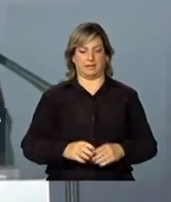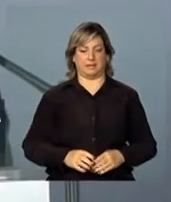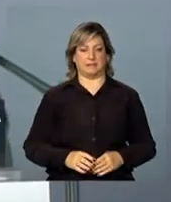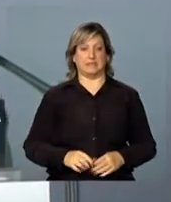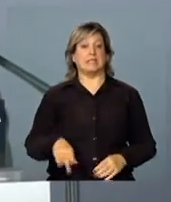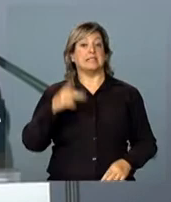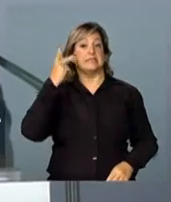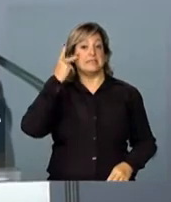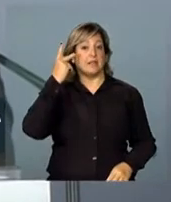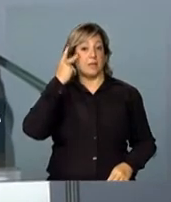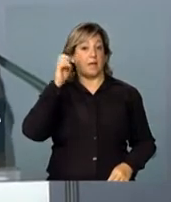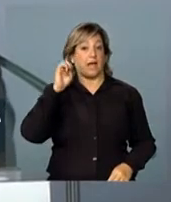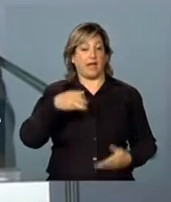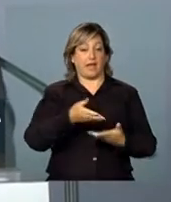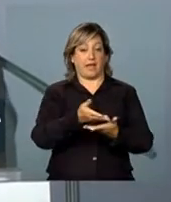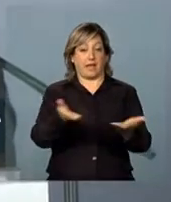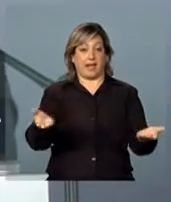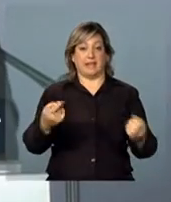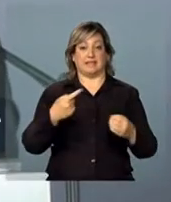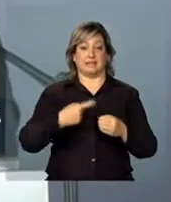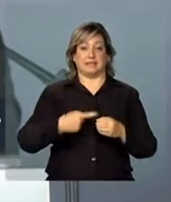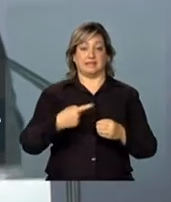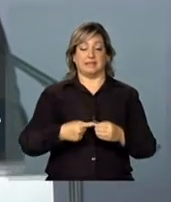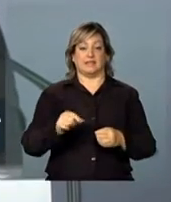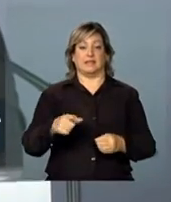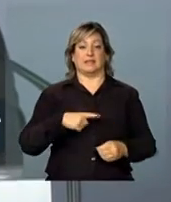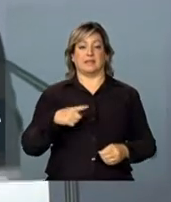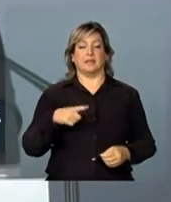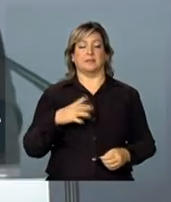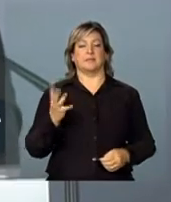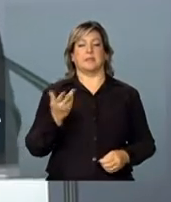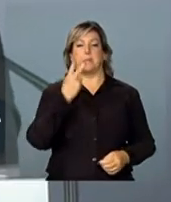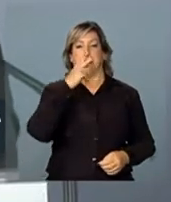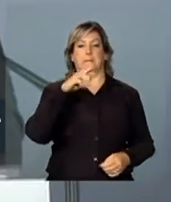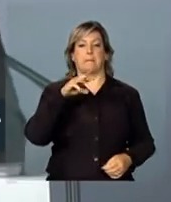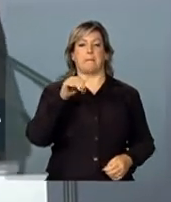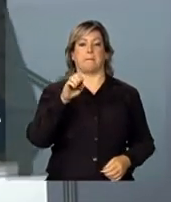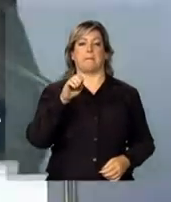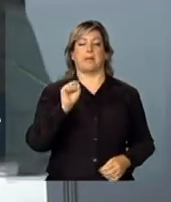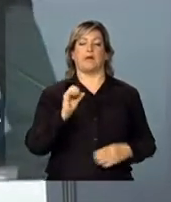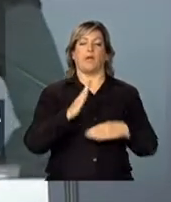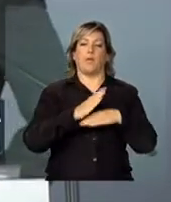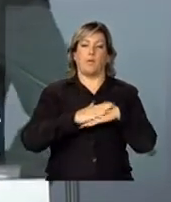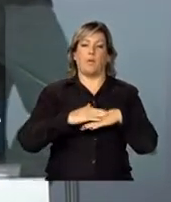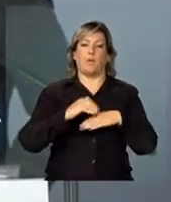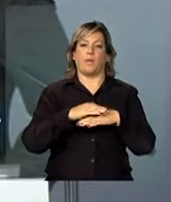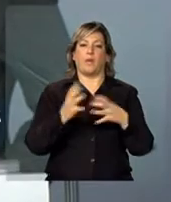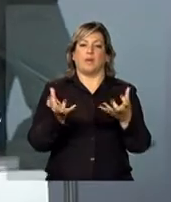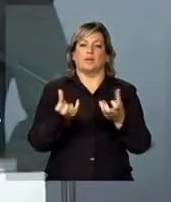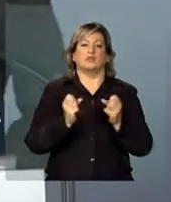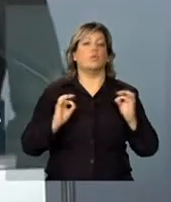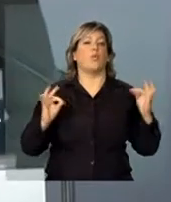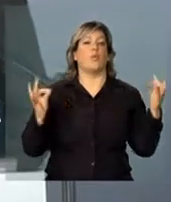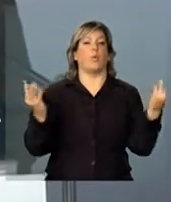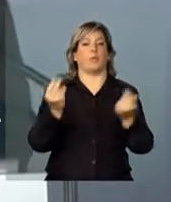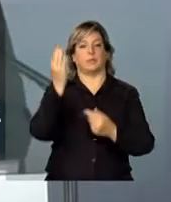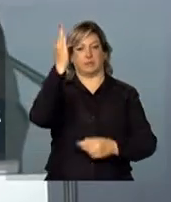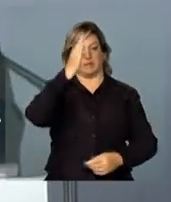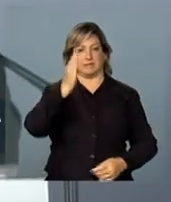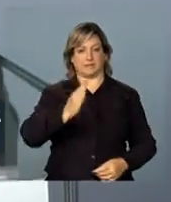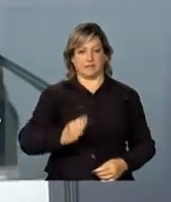São Paulo é essa cidade que é uma mãe cuidadosa, que acolhe todo o Brasil.